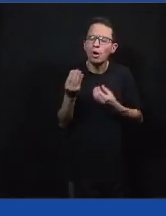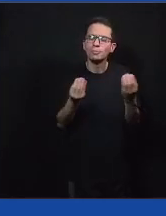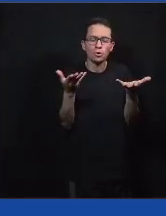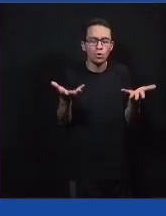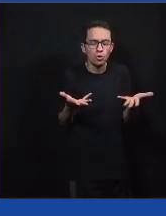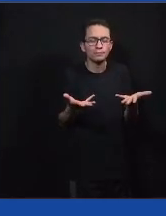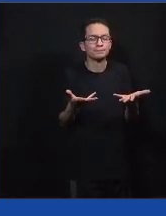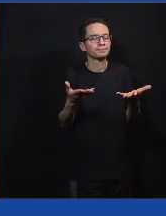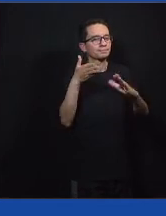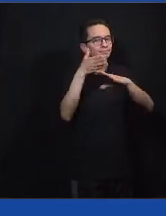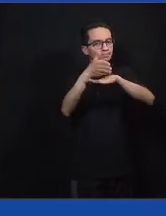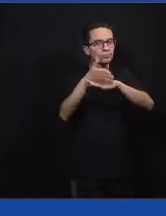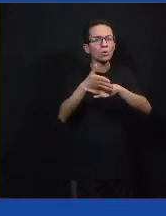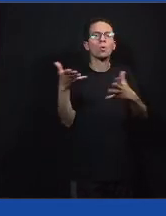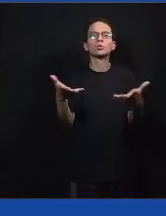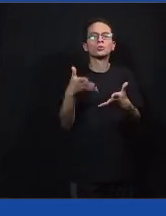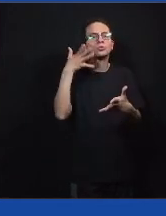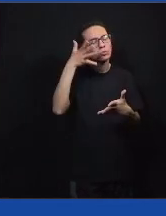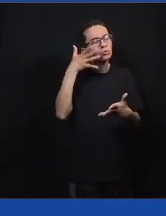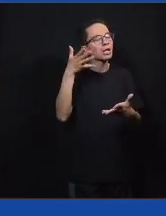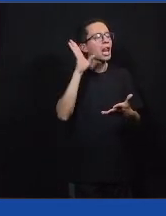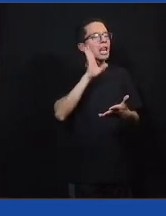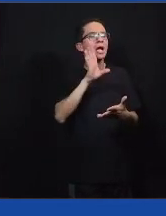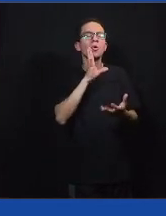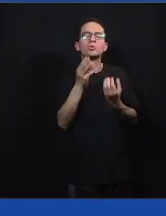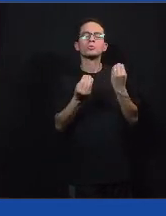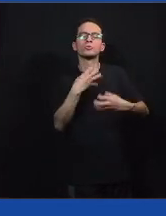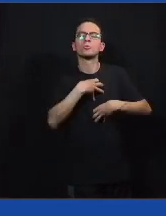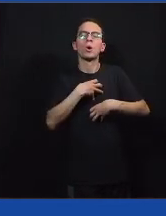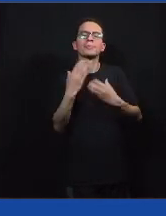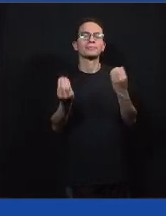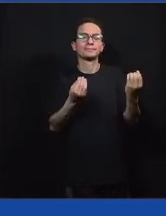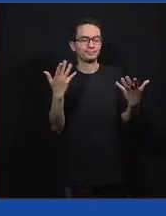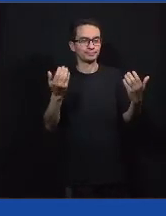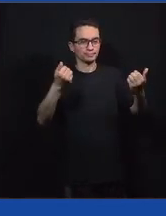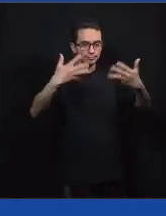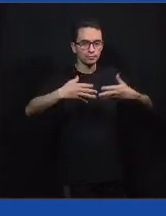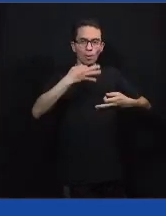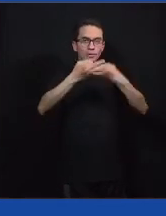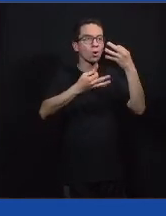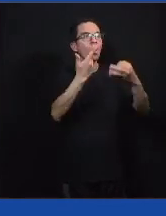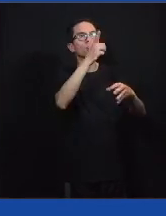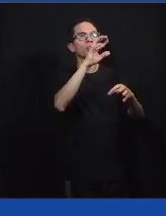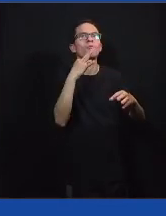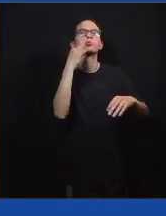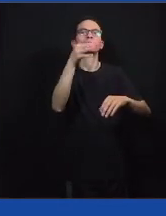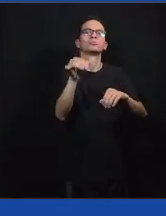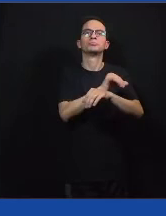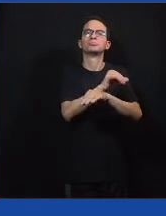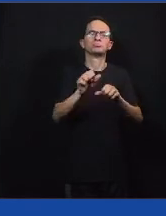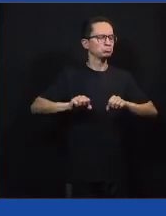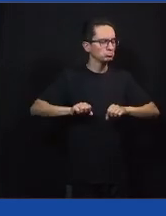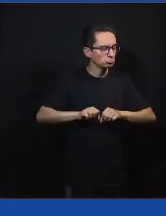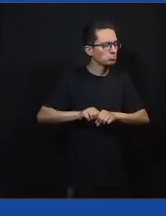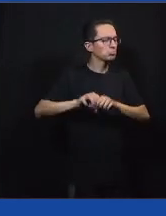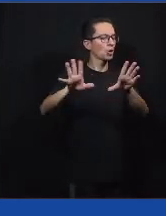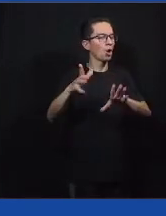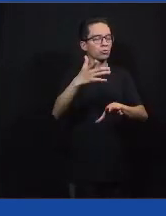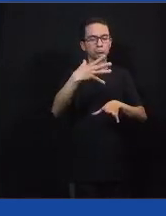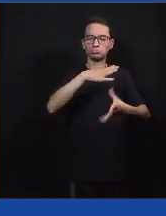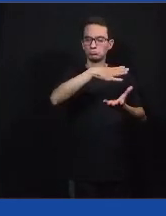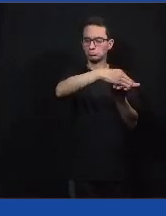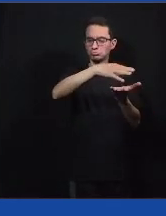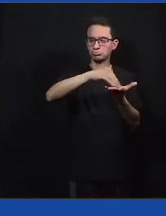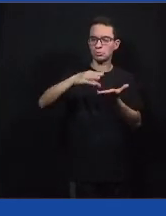acharam de participar disso tudo. Enfim, conta para nós, para que outros projetos de educação política se inspirem no processo que a gente